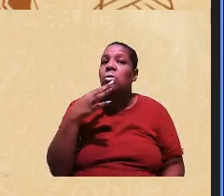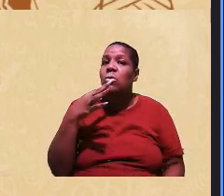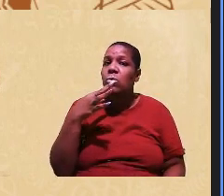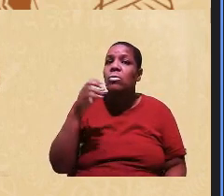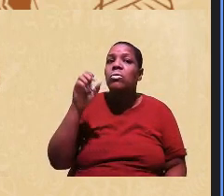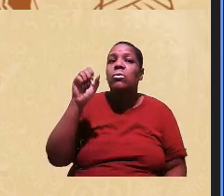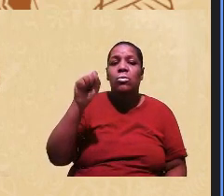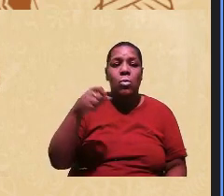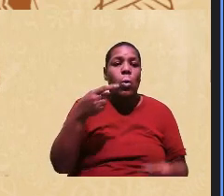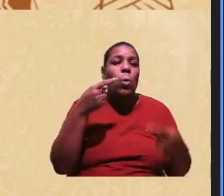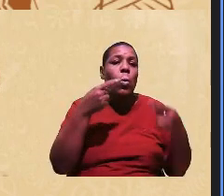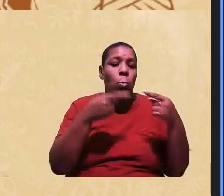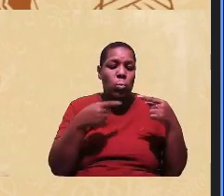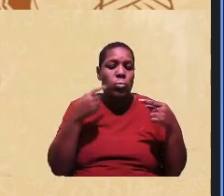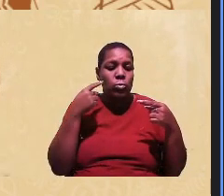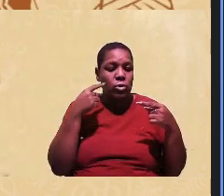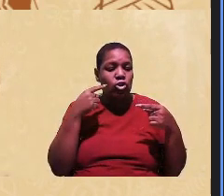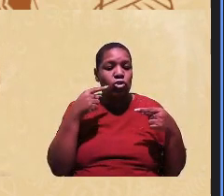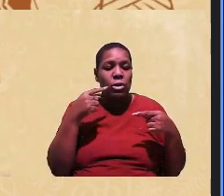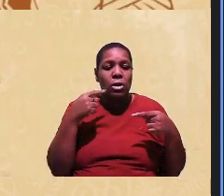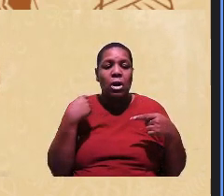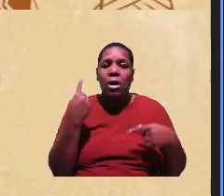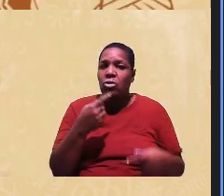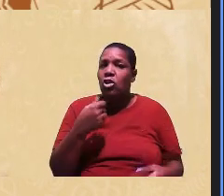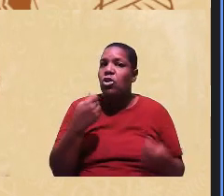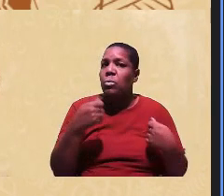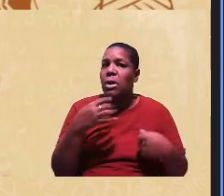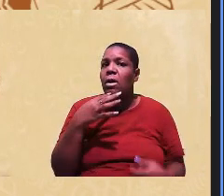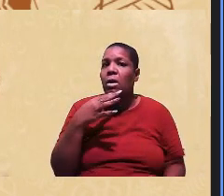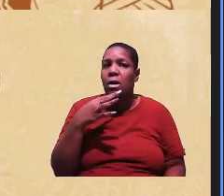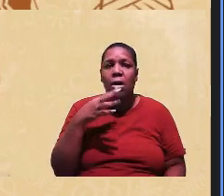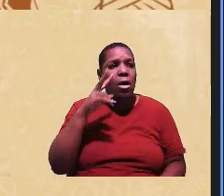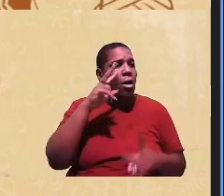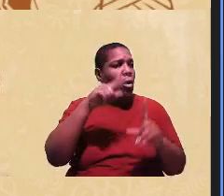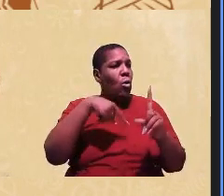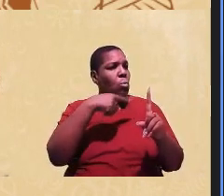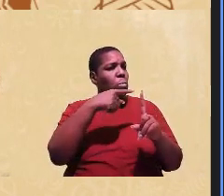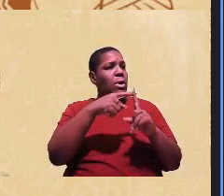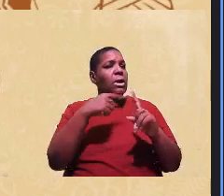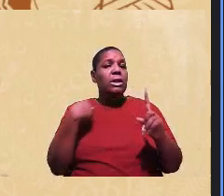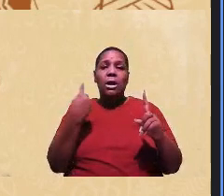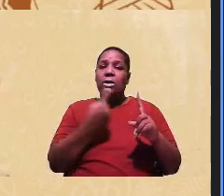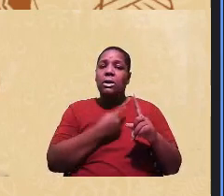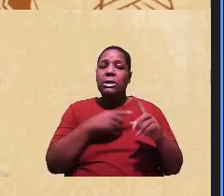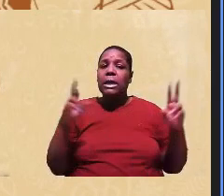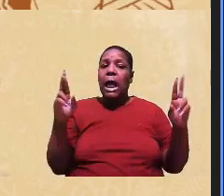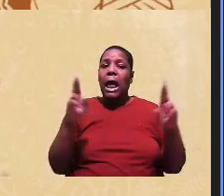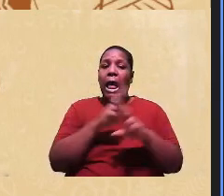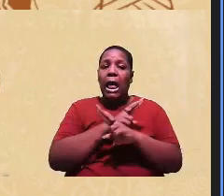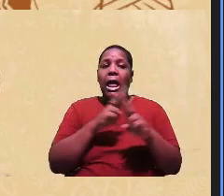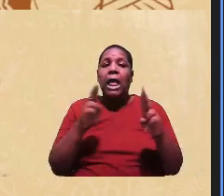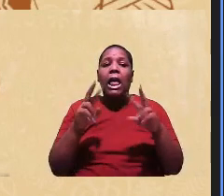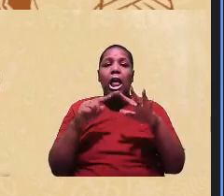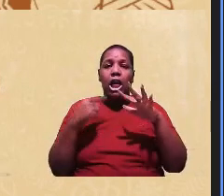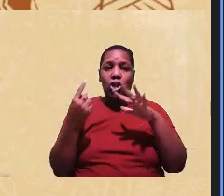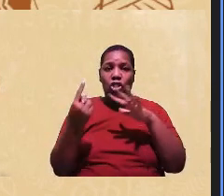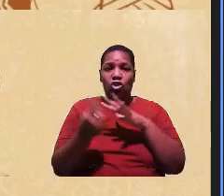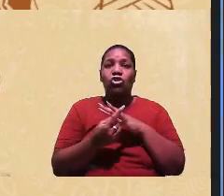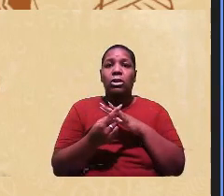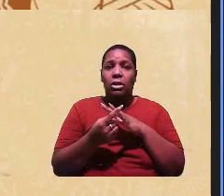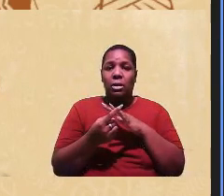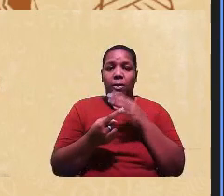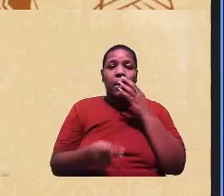públicas a gente precisa conhecer potencializar a nossa rede e aí